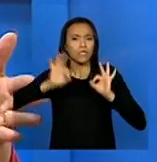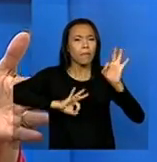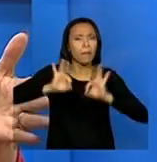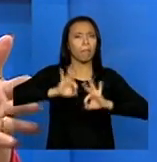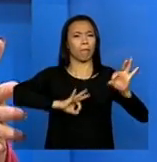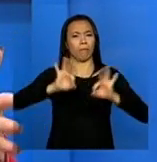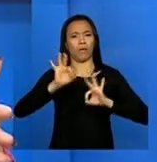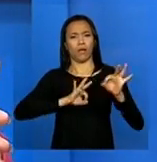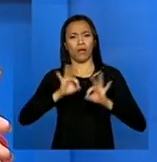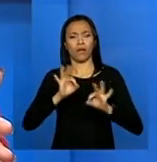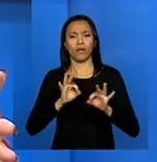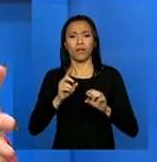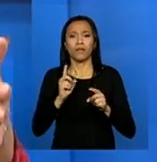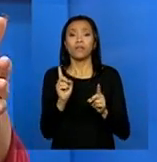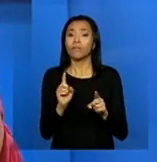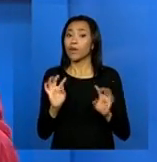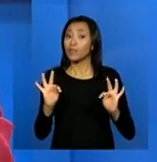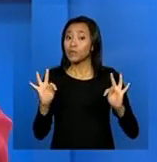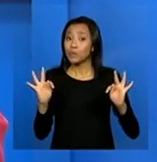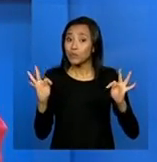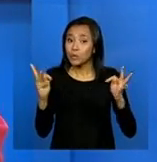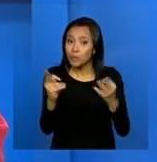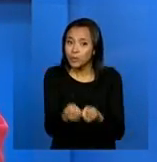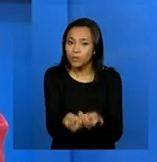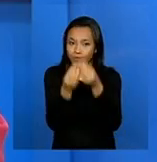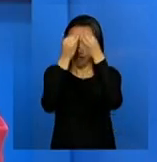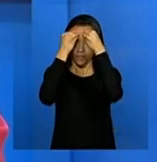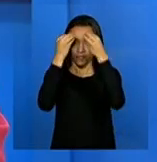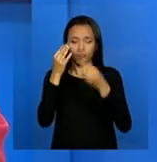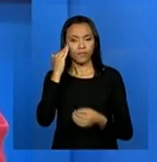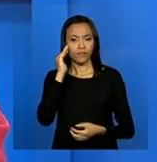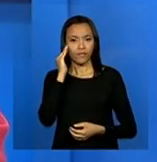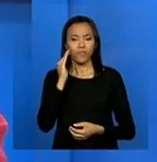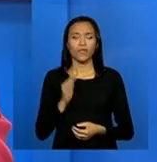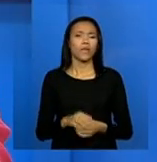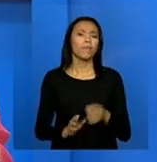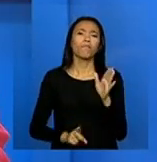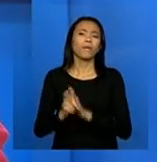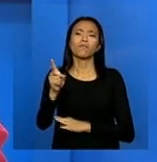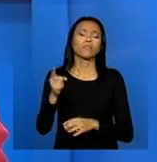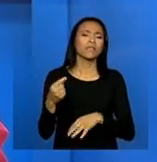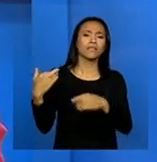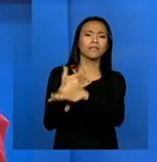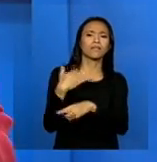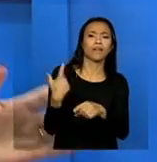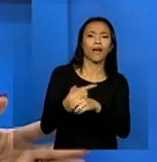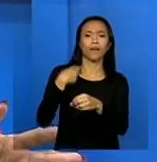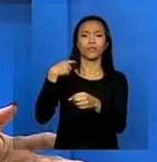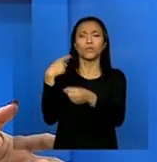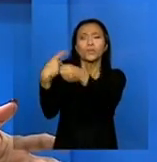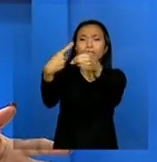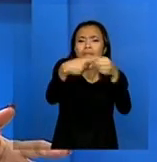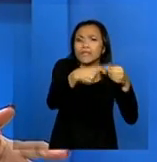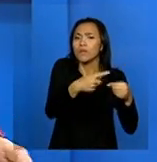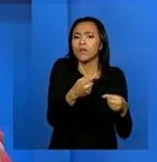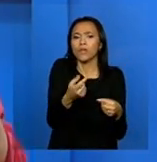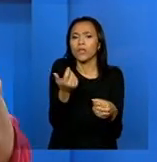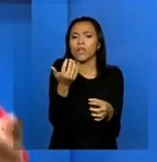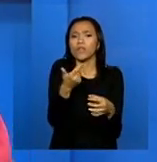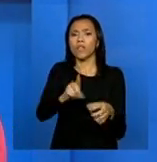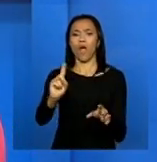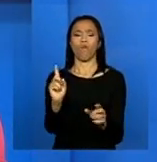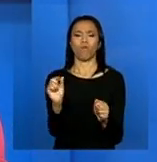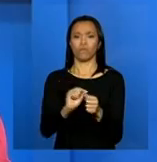retroalimentar tudo isso. Agora, Simone, por exemplo, e a cidade, o município, que não fizer, não